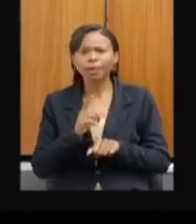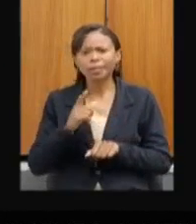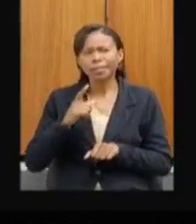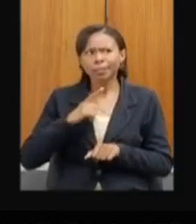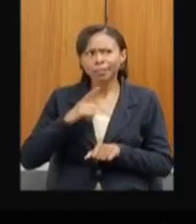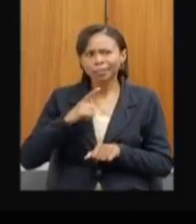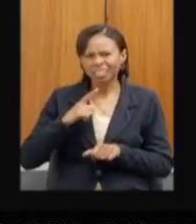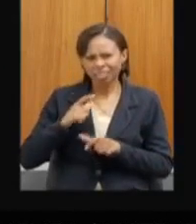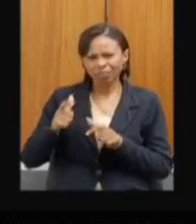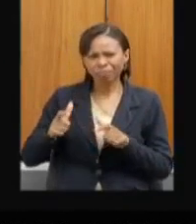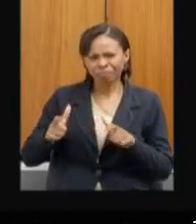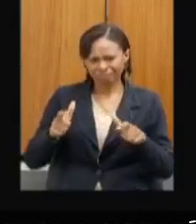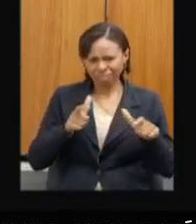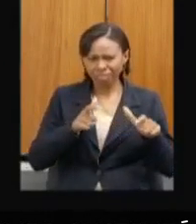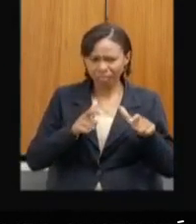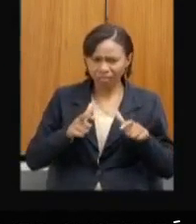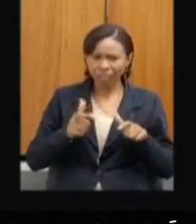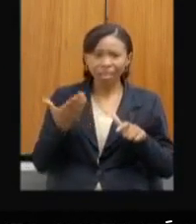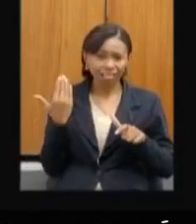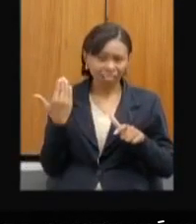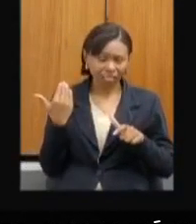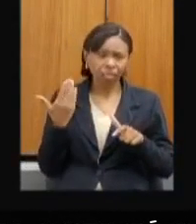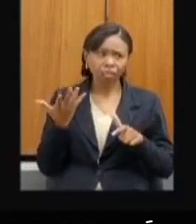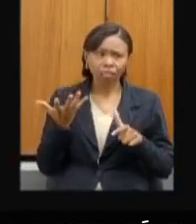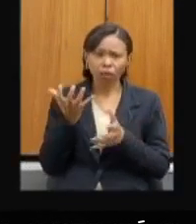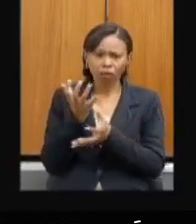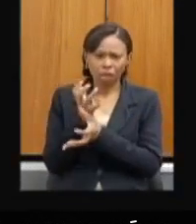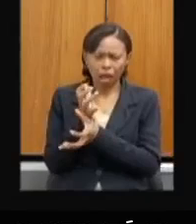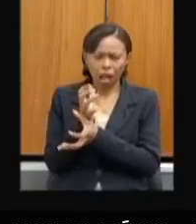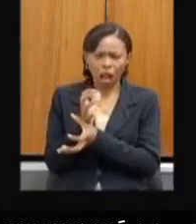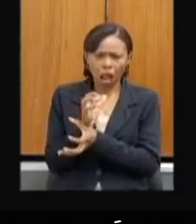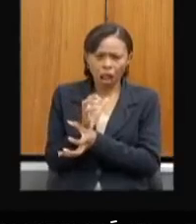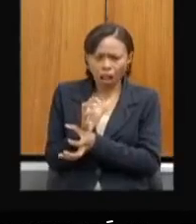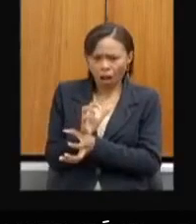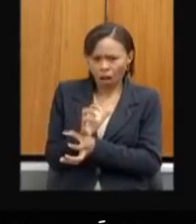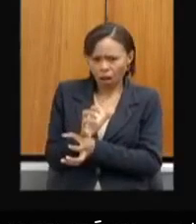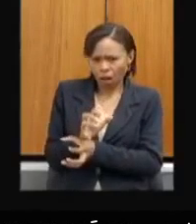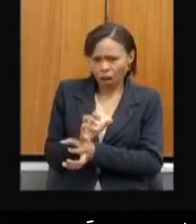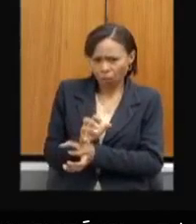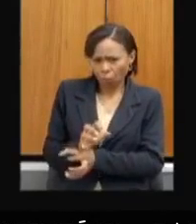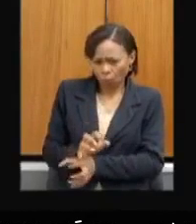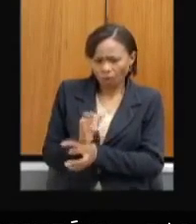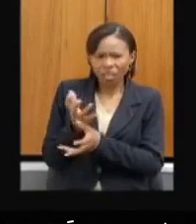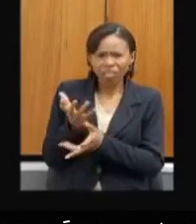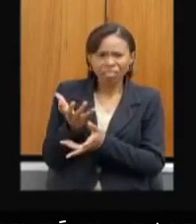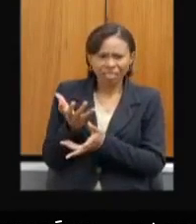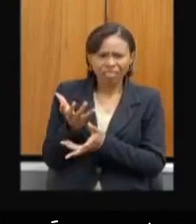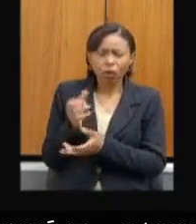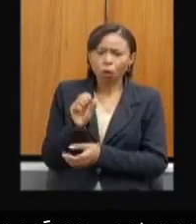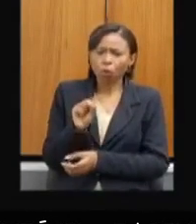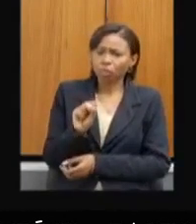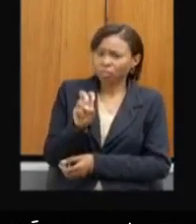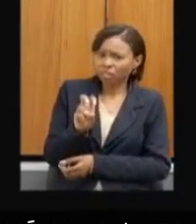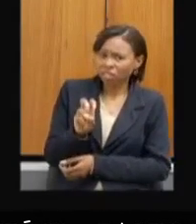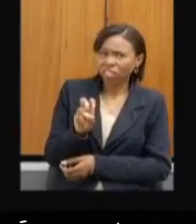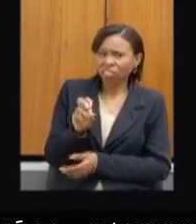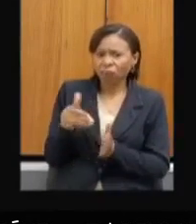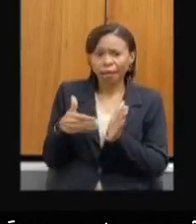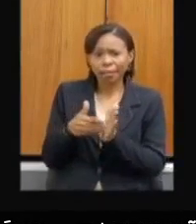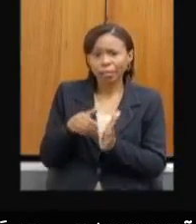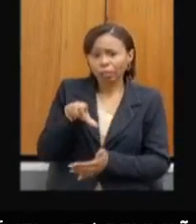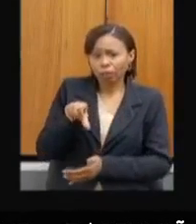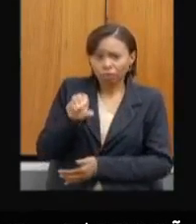período de seca, praticamente 85% até 90% dos nossos rios secam.